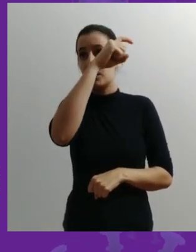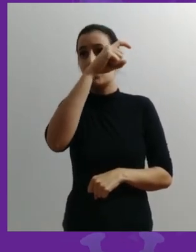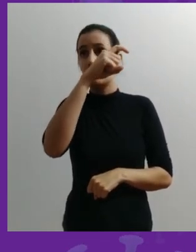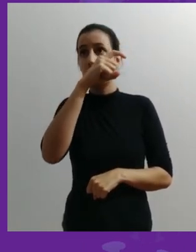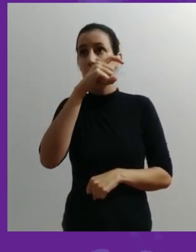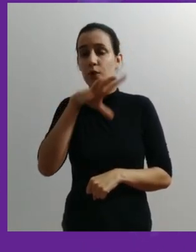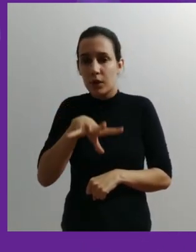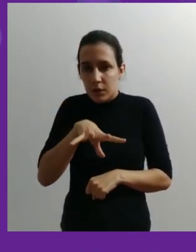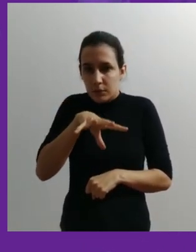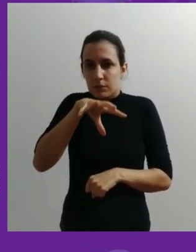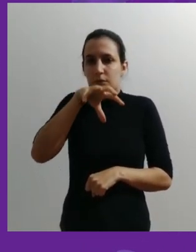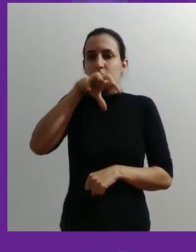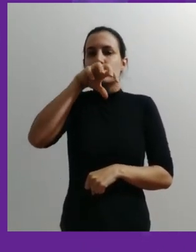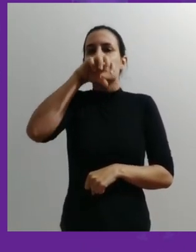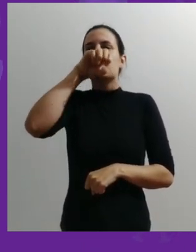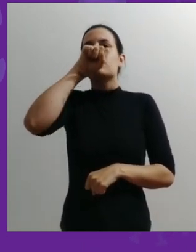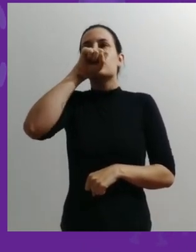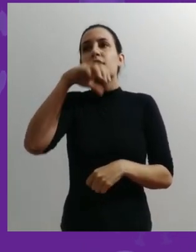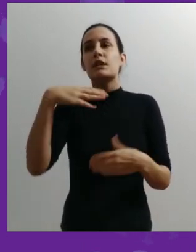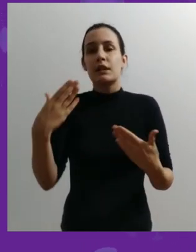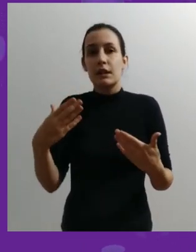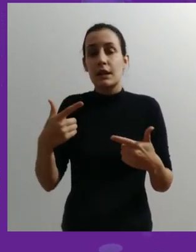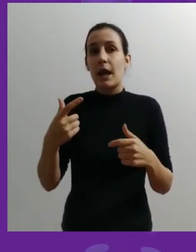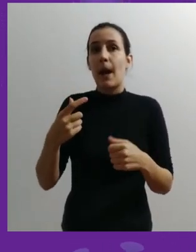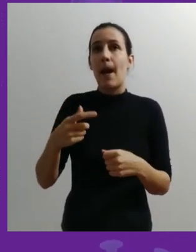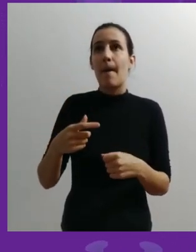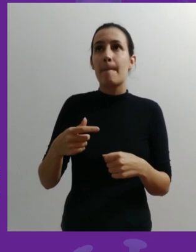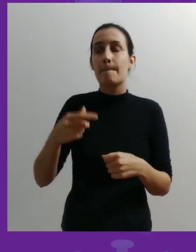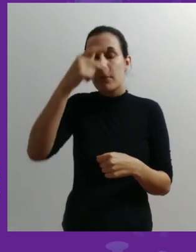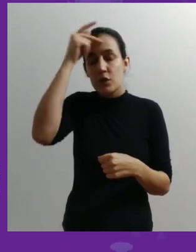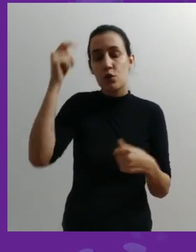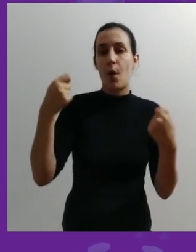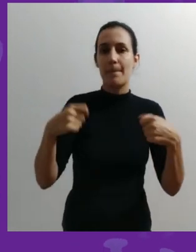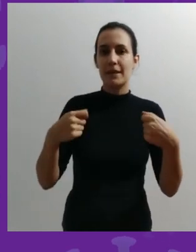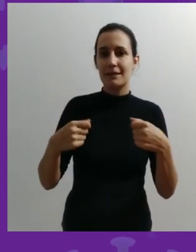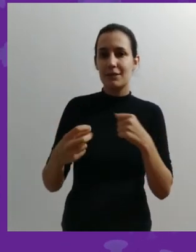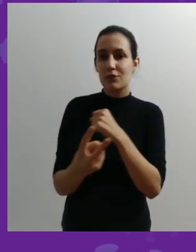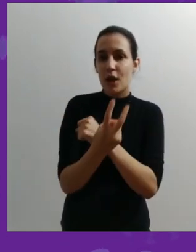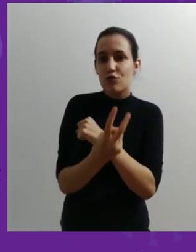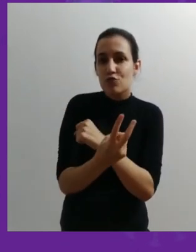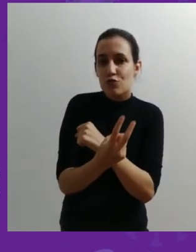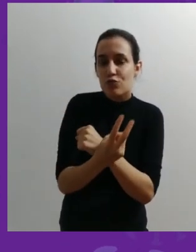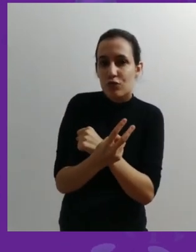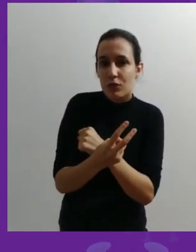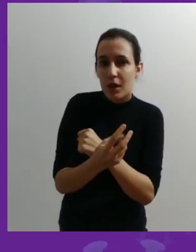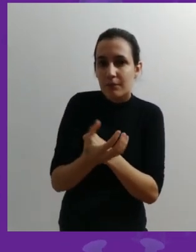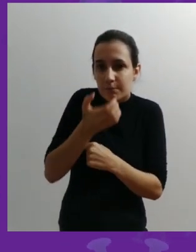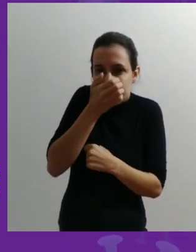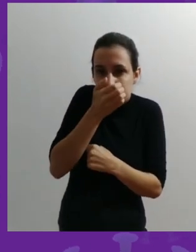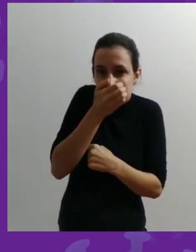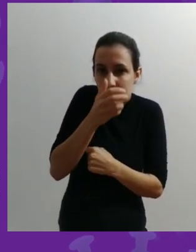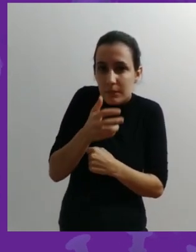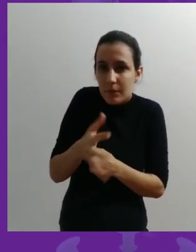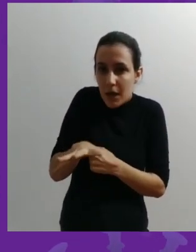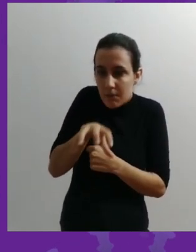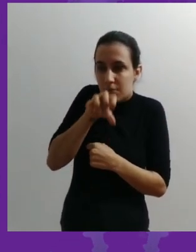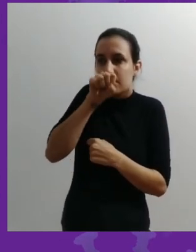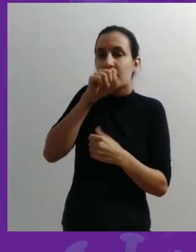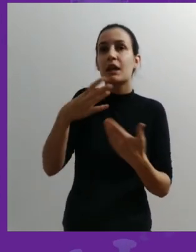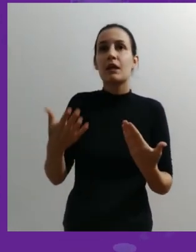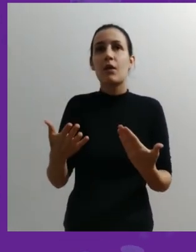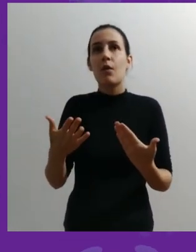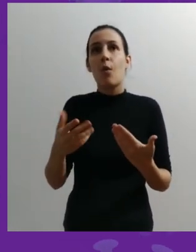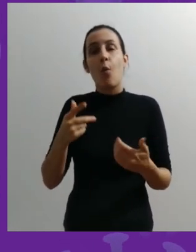grave de captação de oxigênio e essa pessoa tem que ir para a ventilação mecânica. Em outras pessoas, pode ser que ele cause